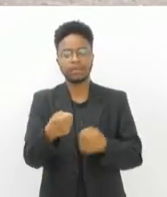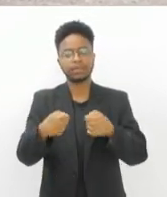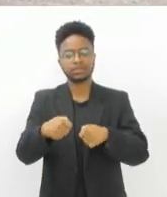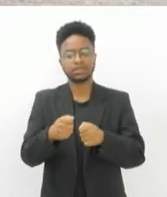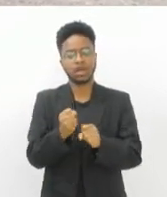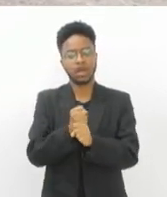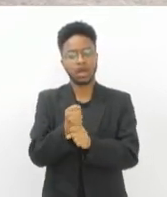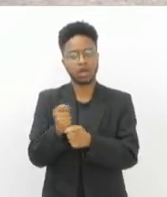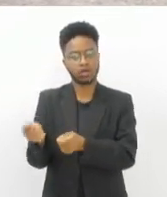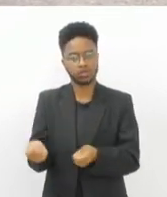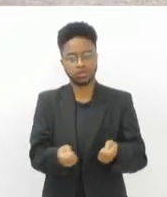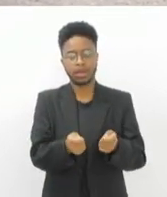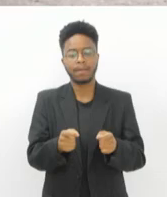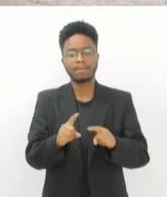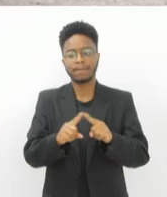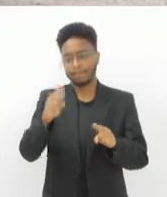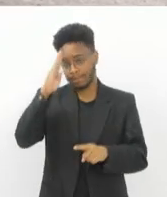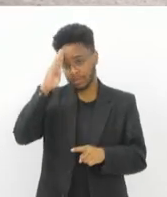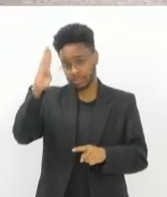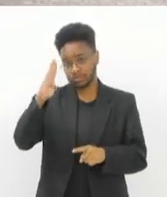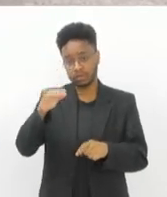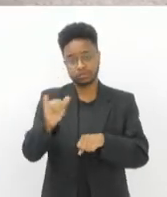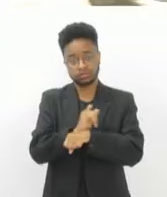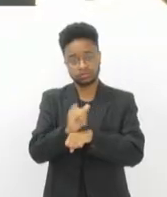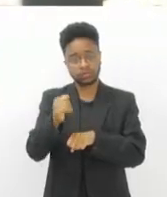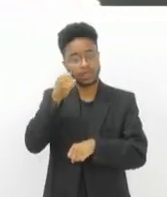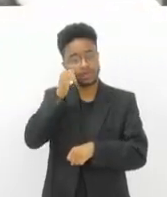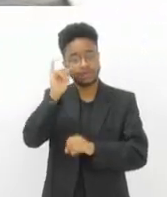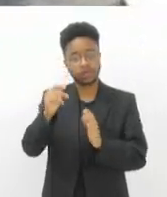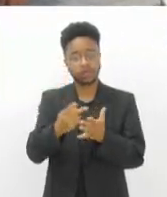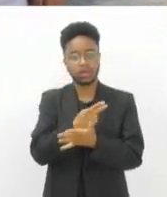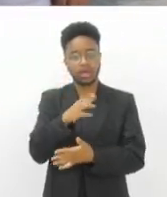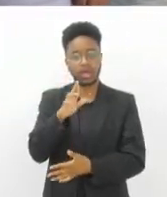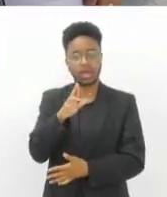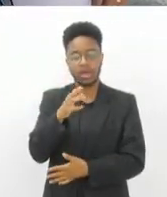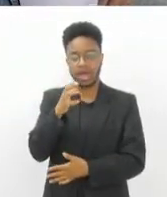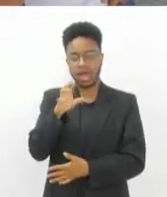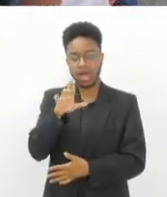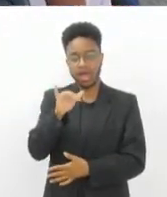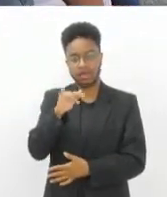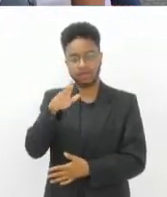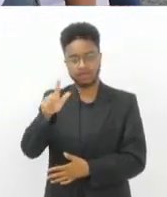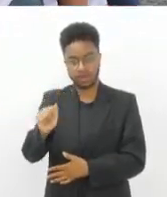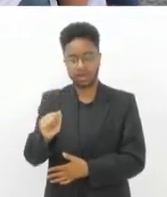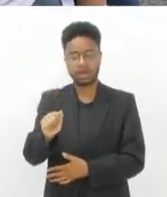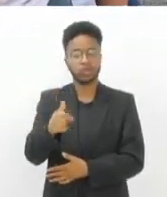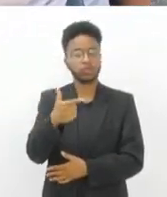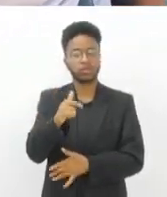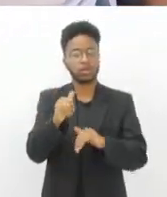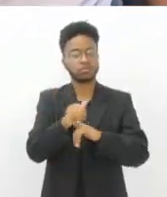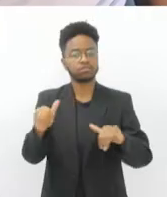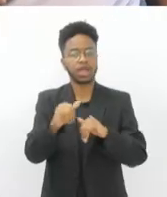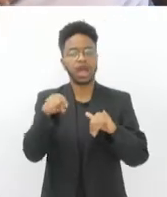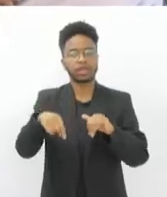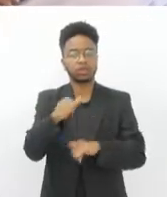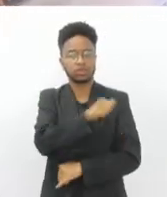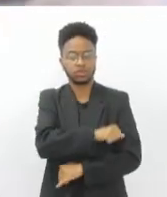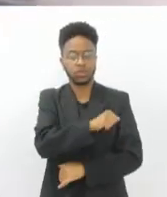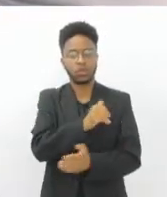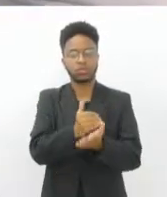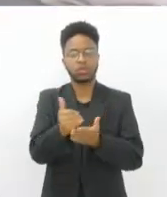principal forma de prevenção e controle da raiva, que não é notificada em cães e gatos no município do Rio desde 1995